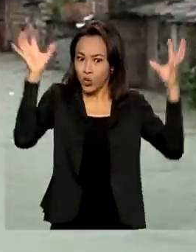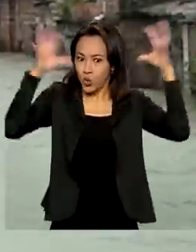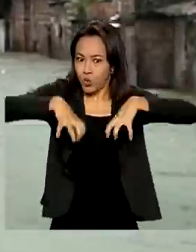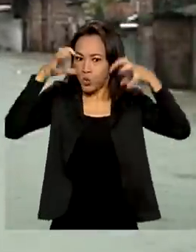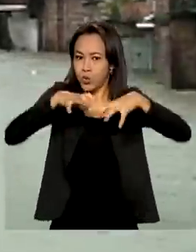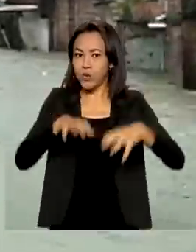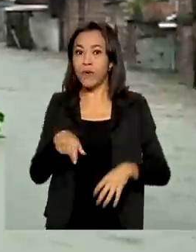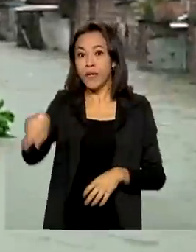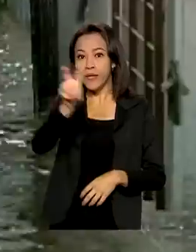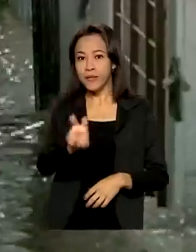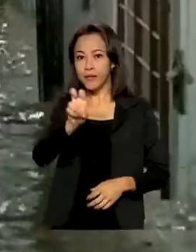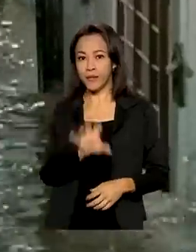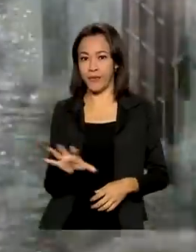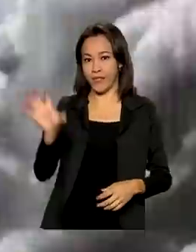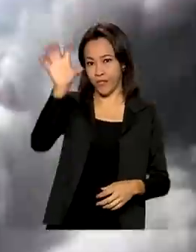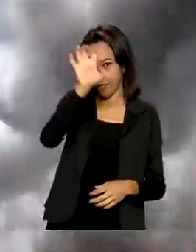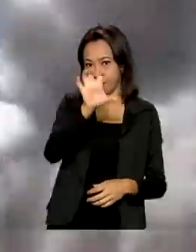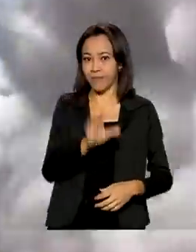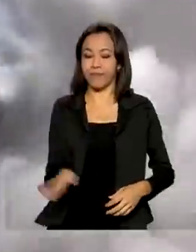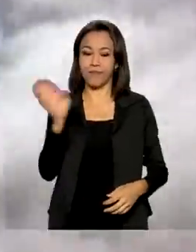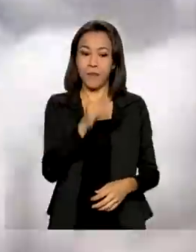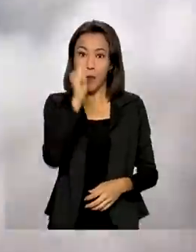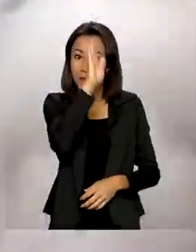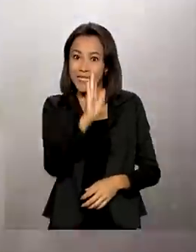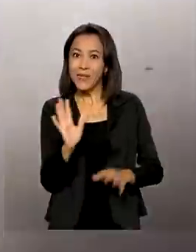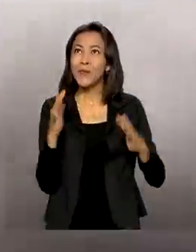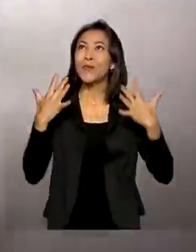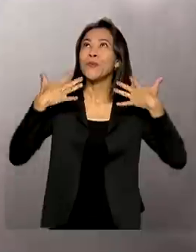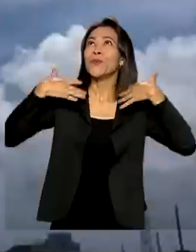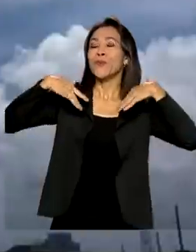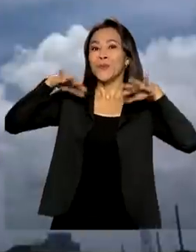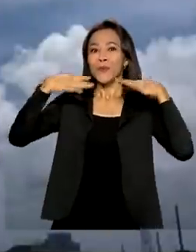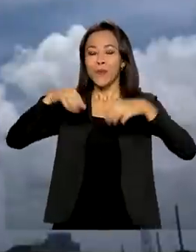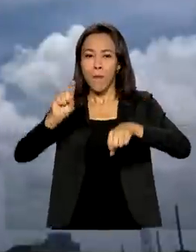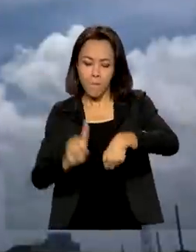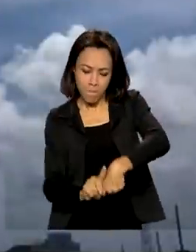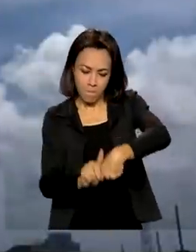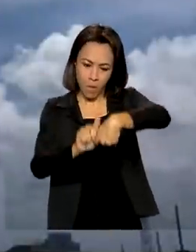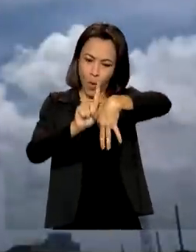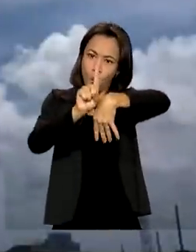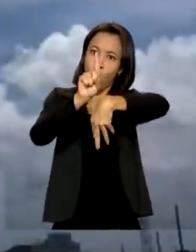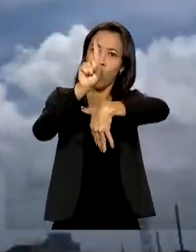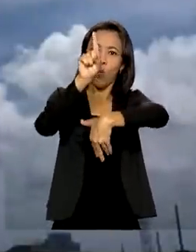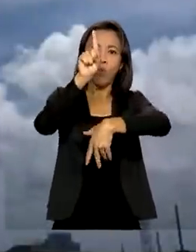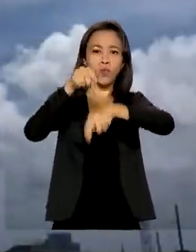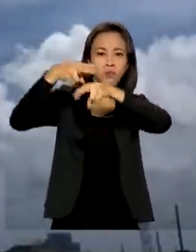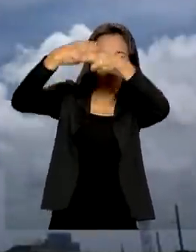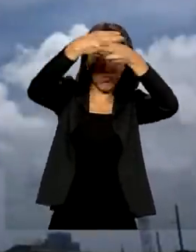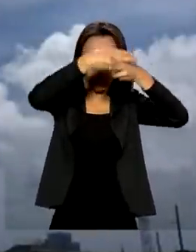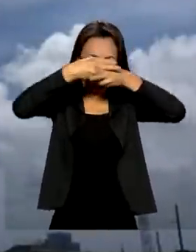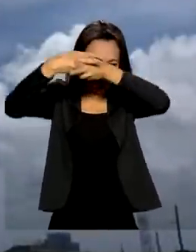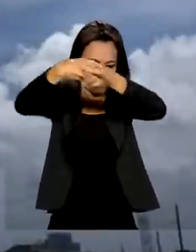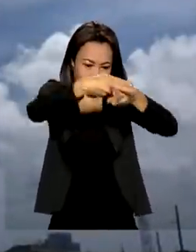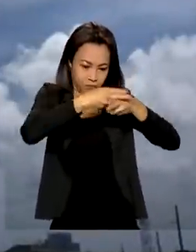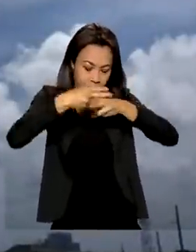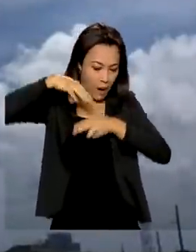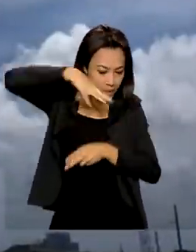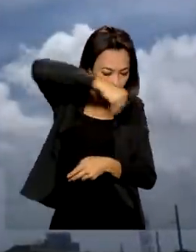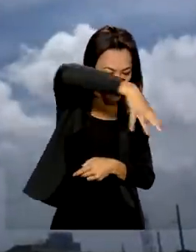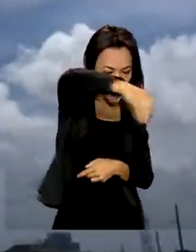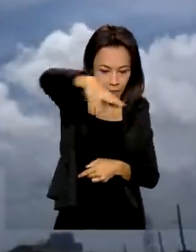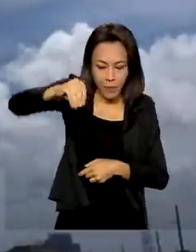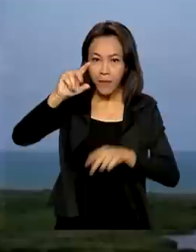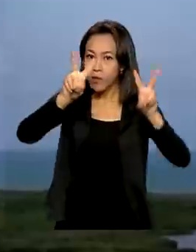cinco estados. Brasil nas alturas. FAB lança satélites que vão ampliar os olhares contra o desmatamento